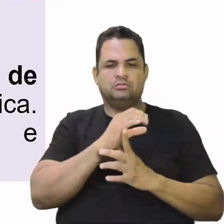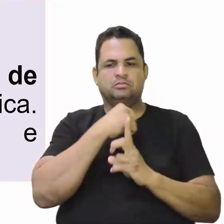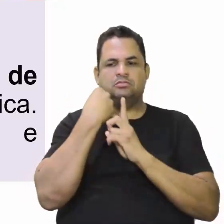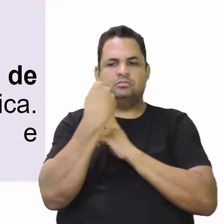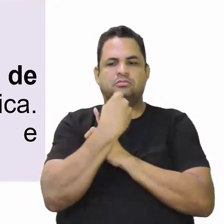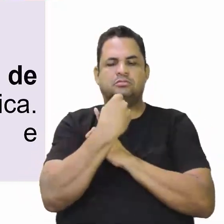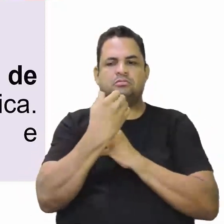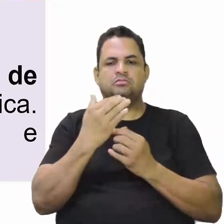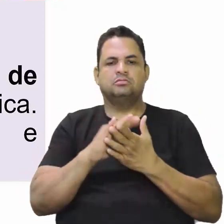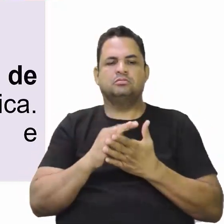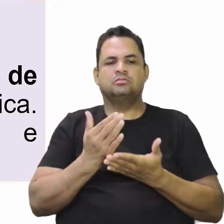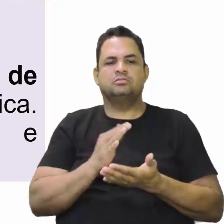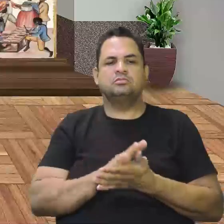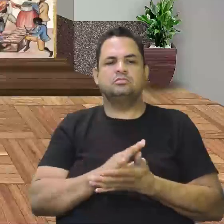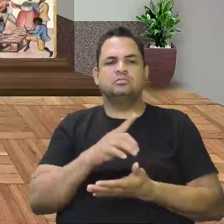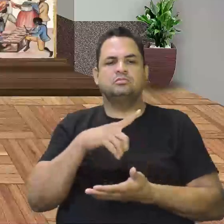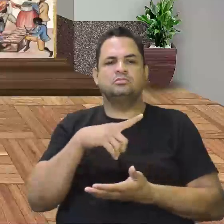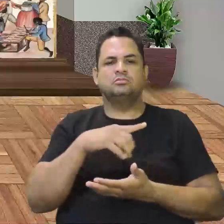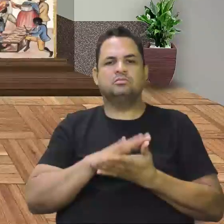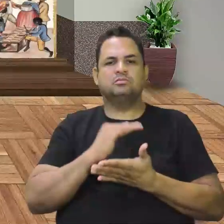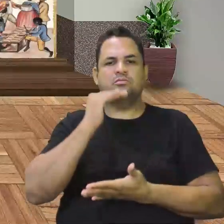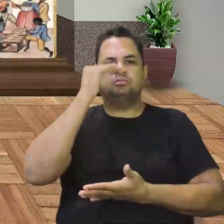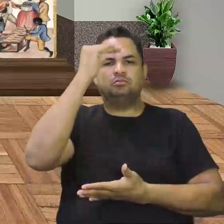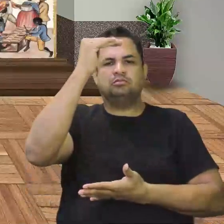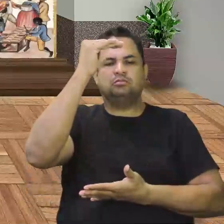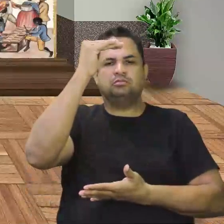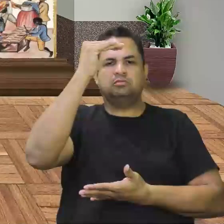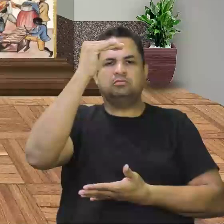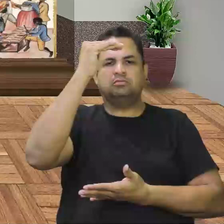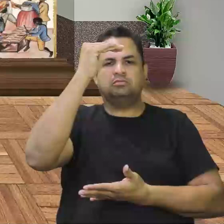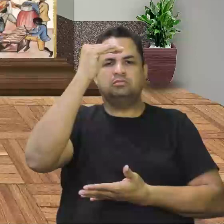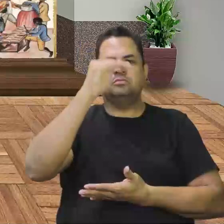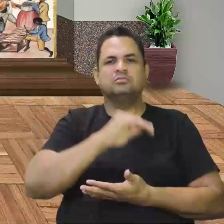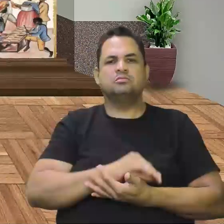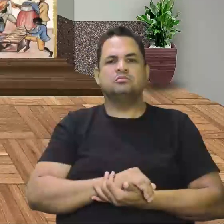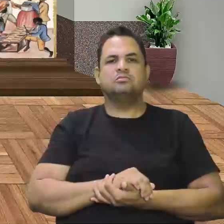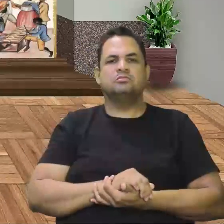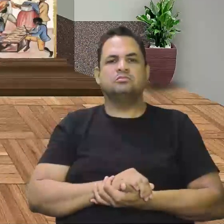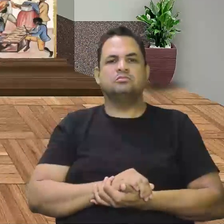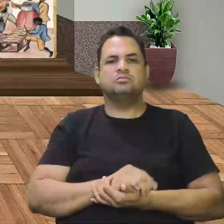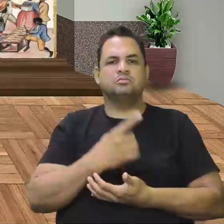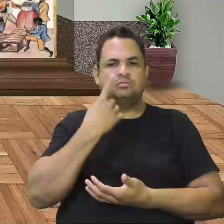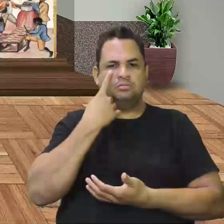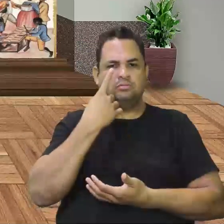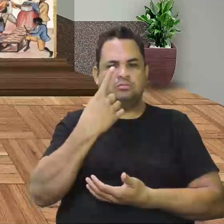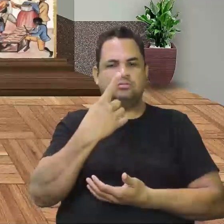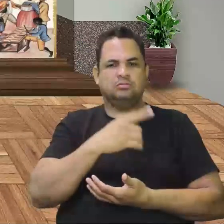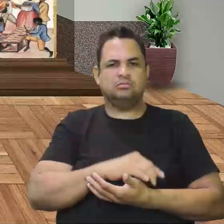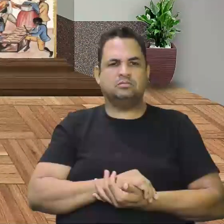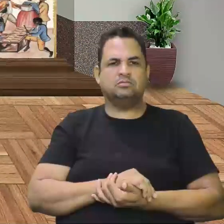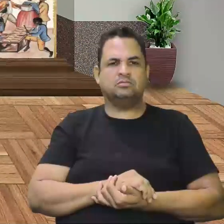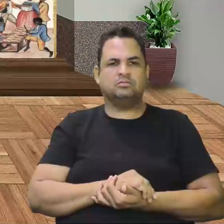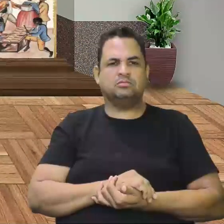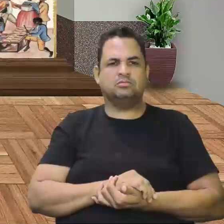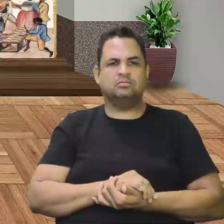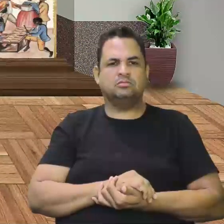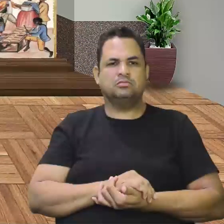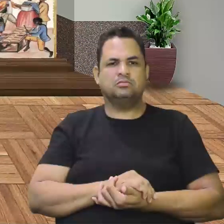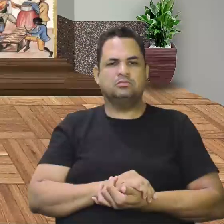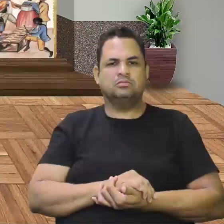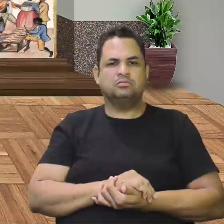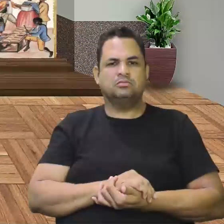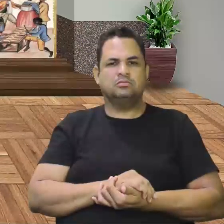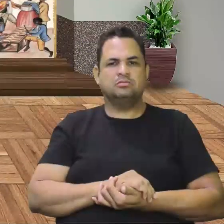Os chapetões, eles estão em cima. Eles estão aqui em cima. Se nós observarmos aqui, os chapetões aqui em cima.